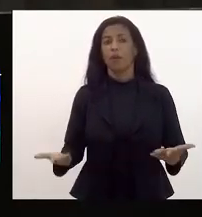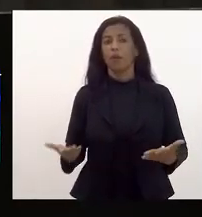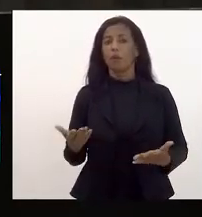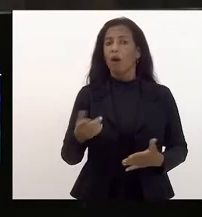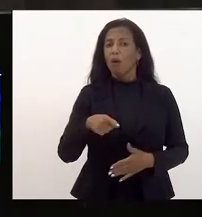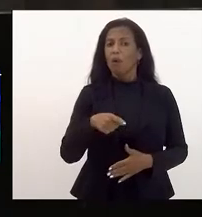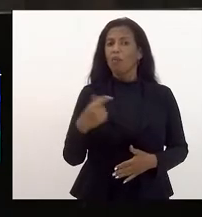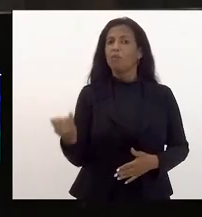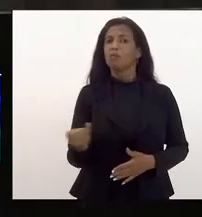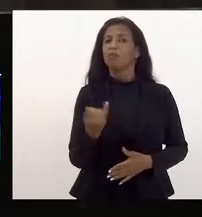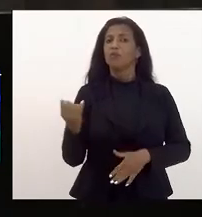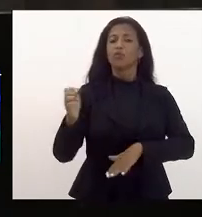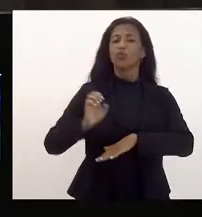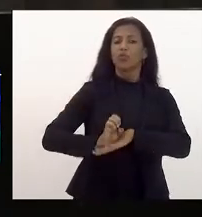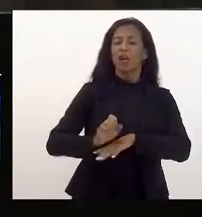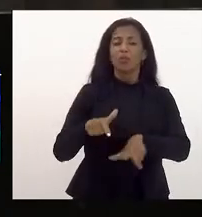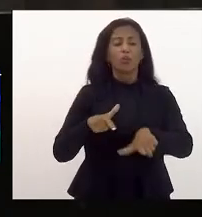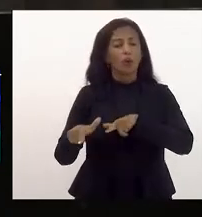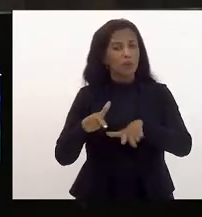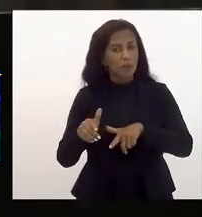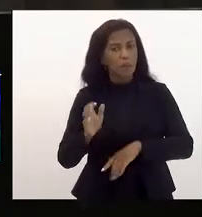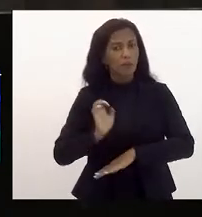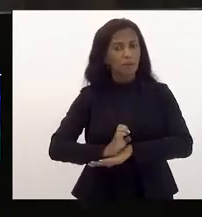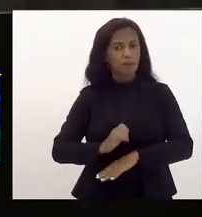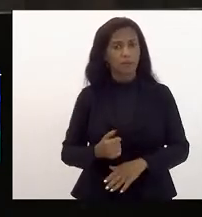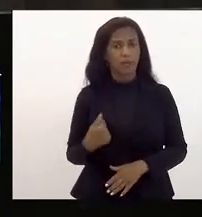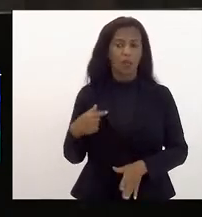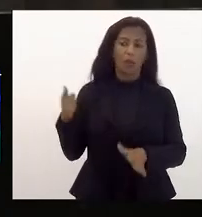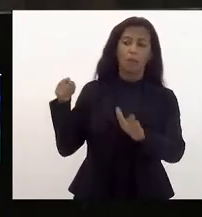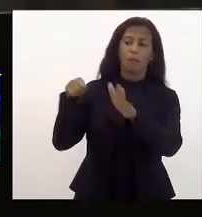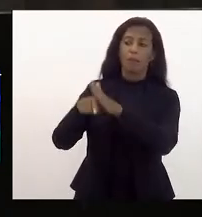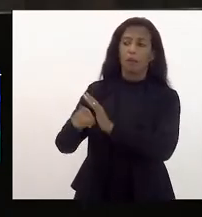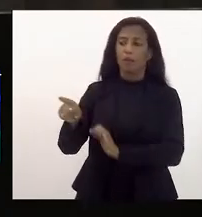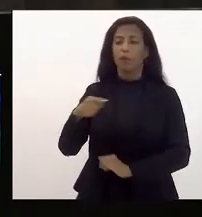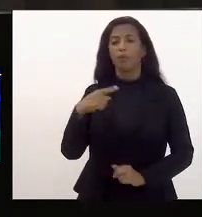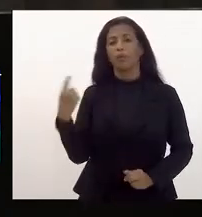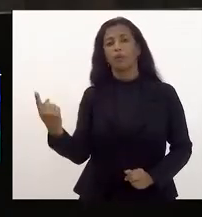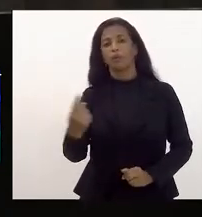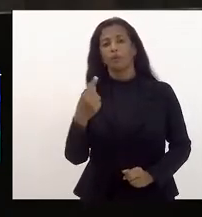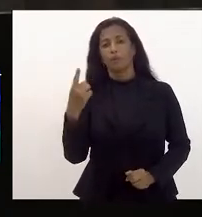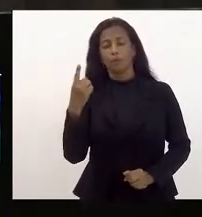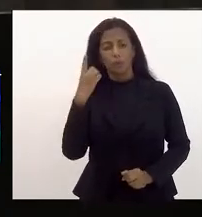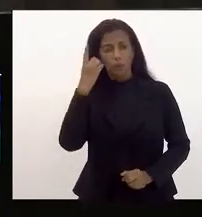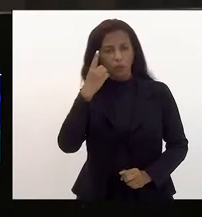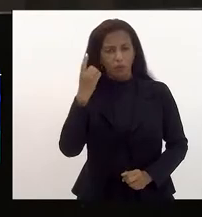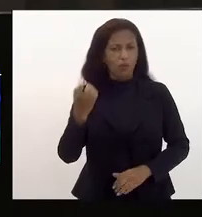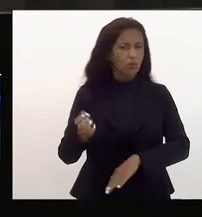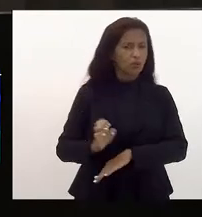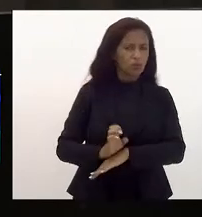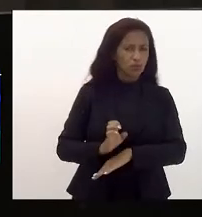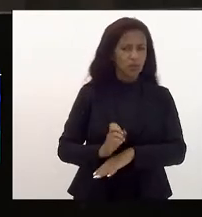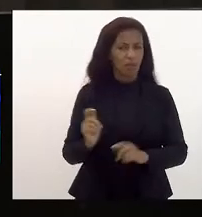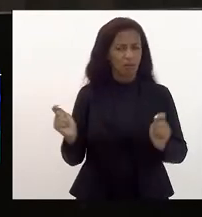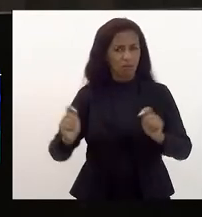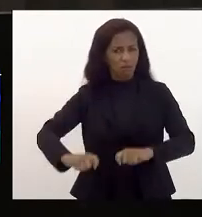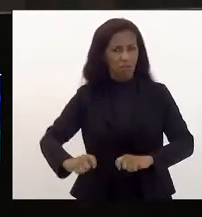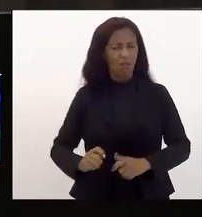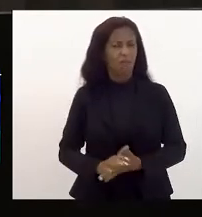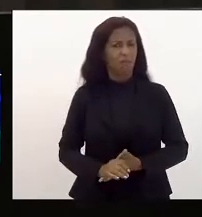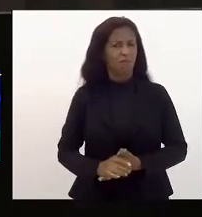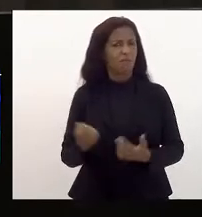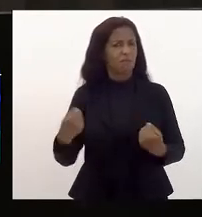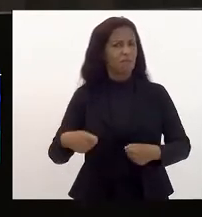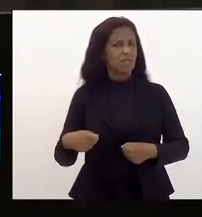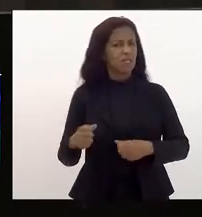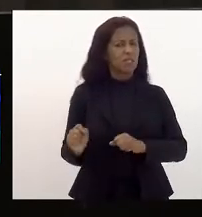papel? Pergunto aqui aos meus pares, qual é o papel que o Estado pode e deve